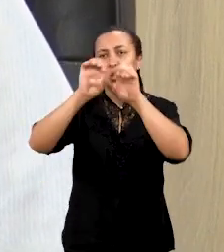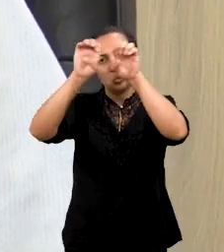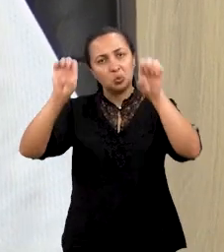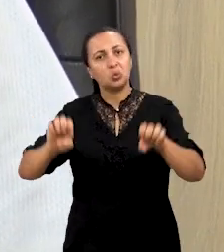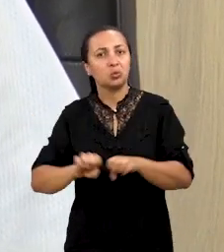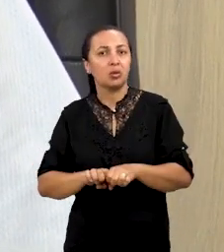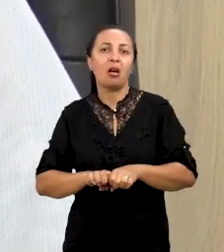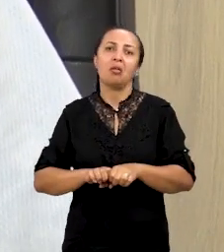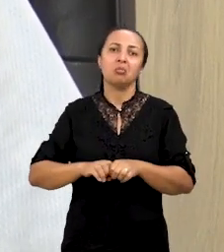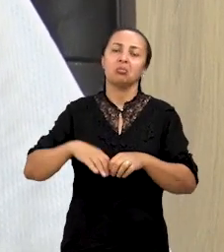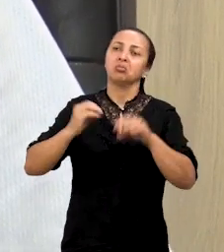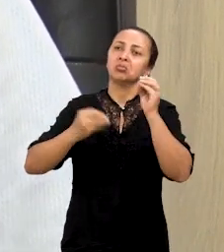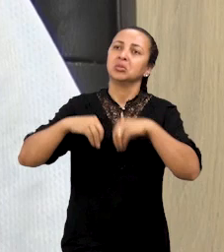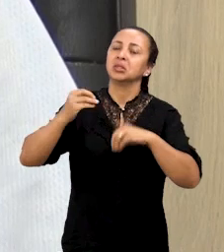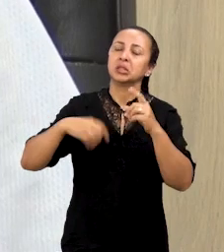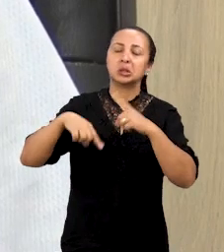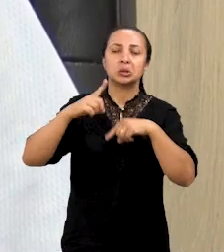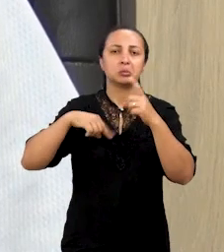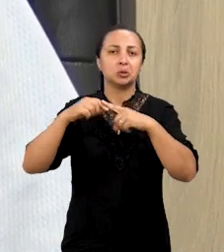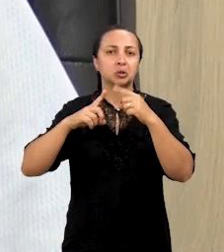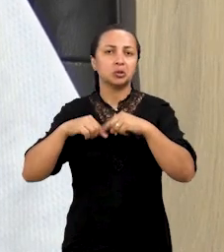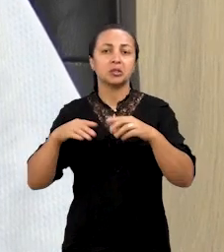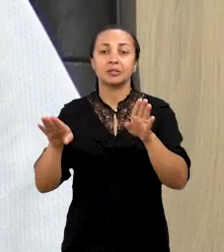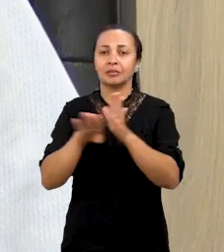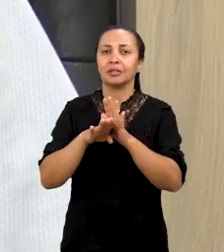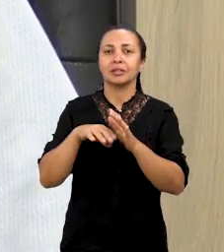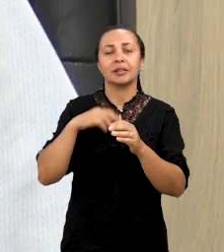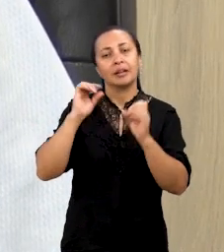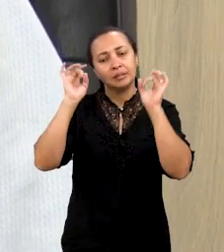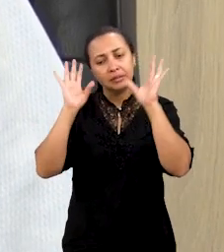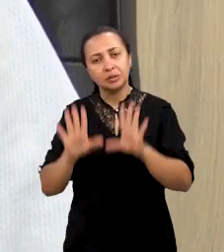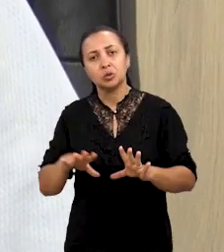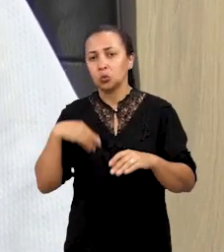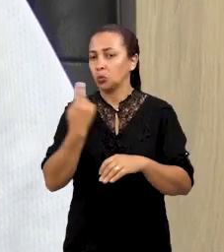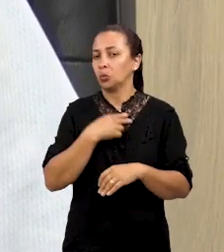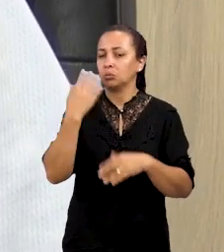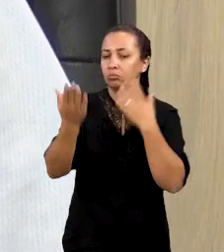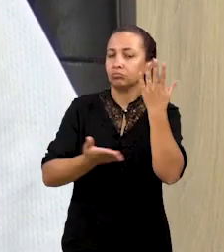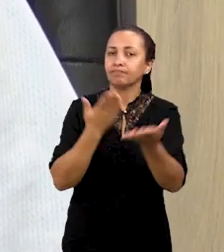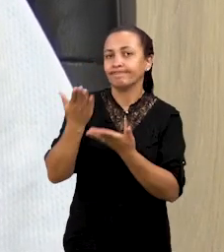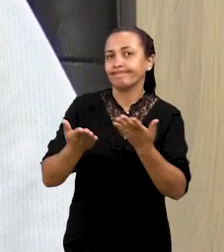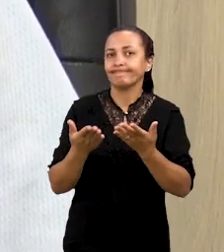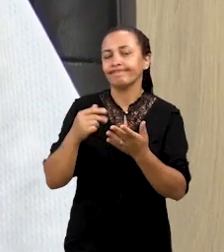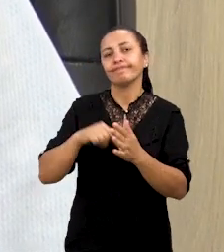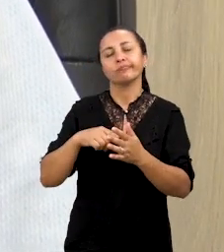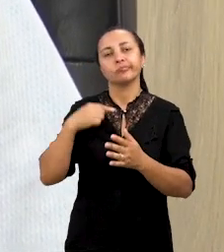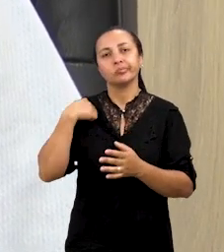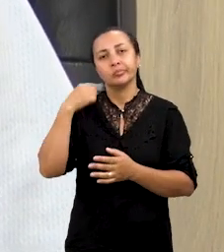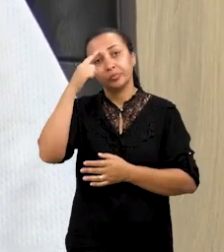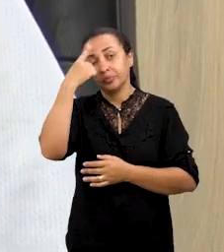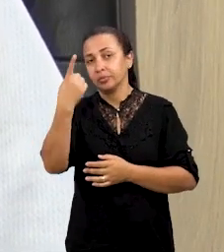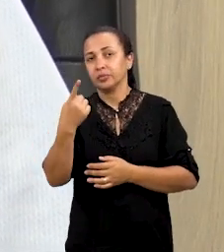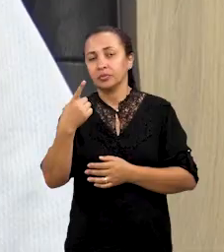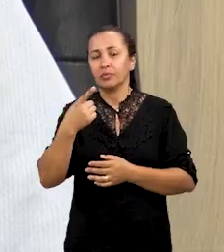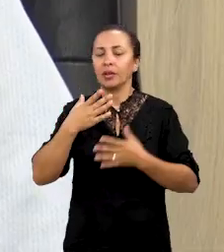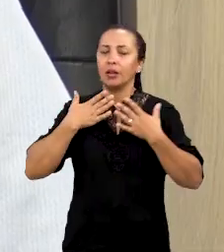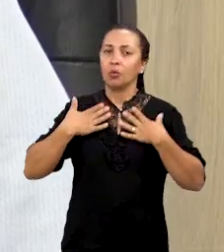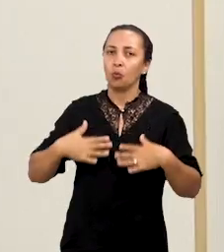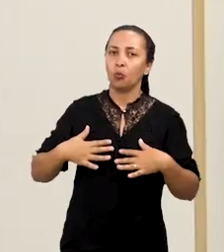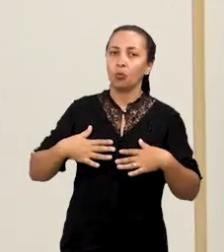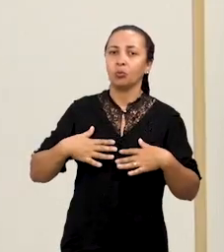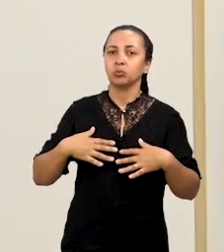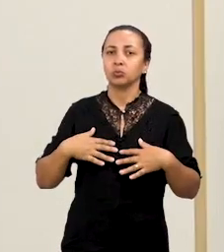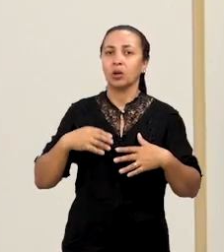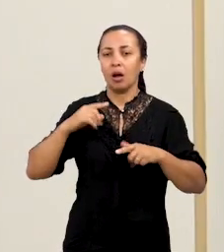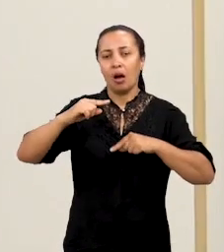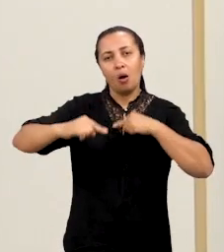de materiais, né? Mas, especificamente, a gente tratou, dentro do nosso invento, sobre conforto ao rolamento.